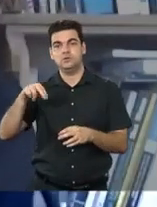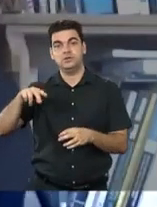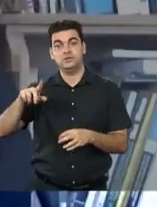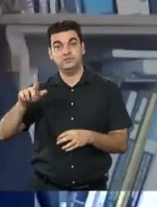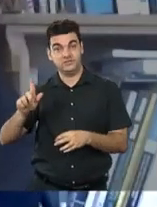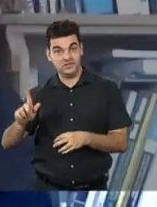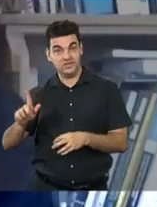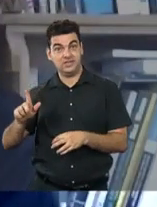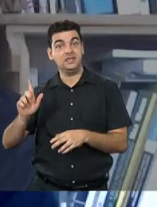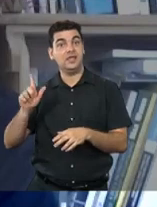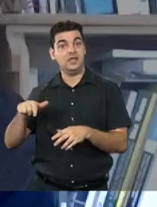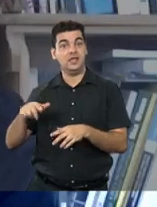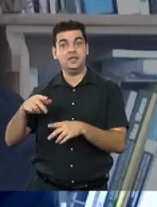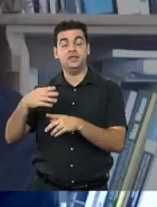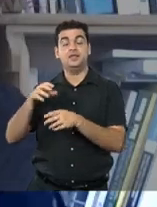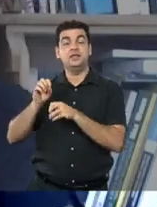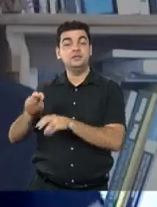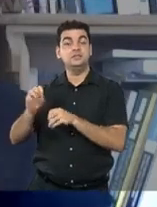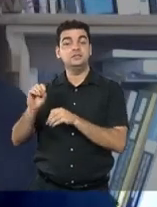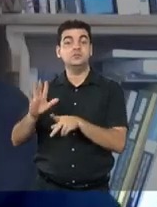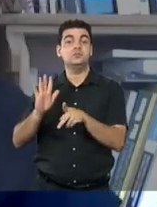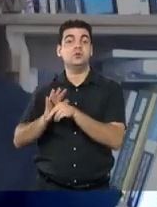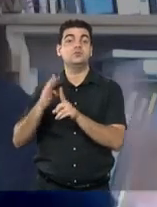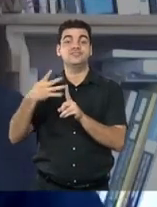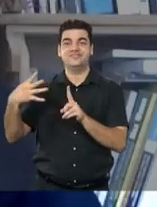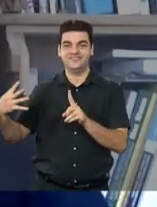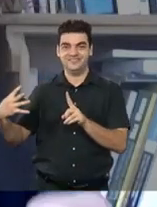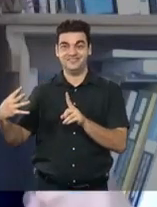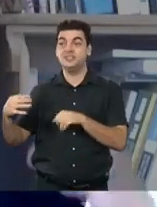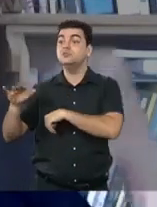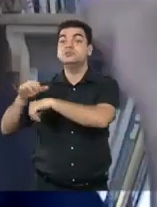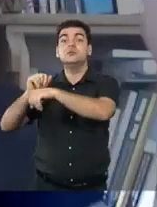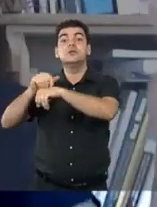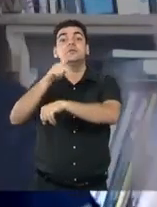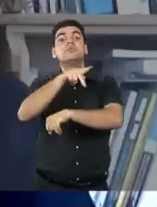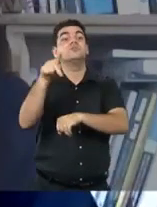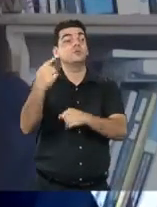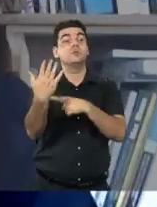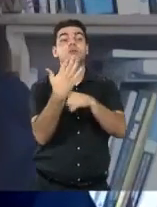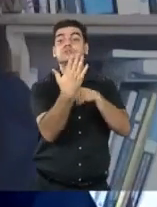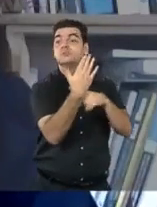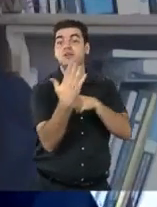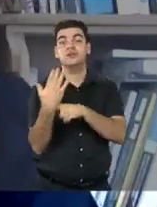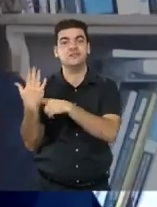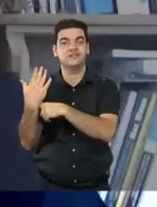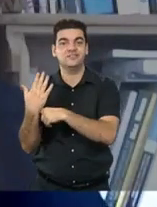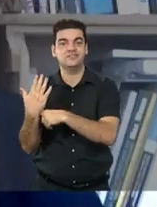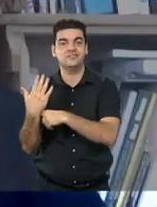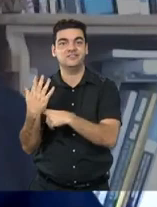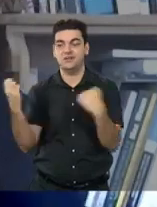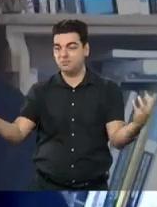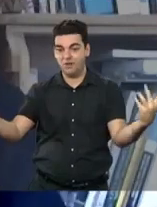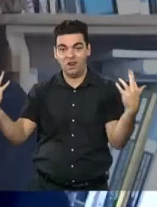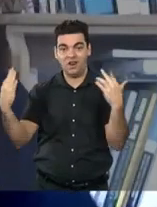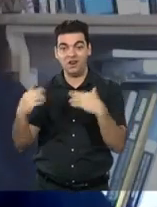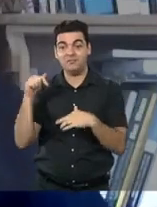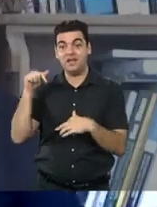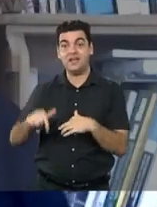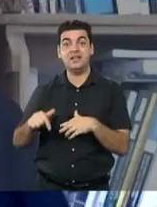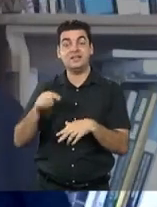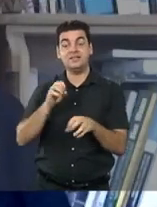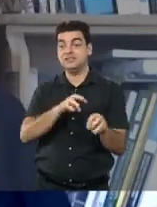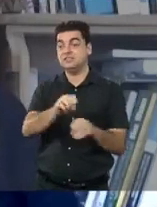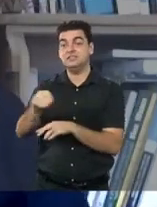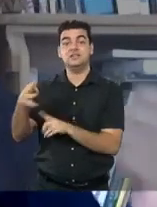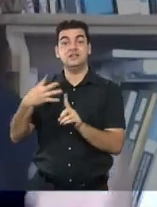educação gratuita para trajetivos prossexuais. E chamei professores para compartilhar os privilégios, para que cada um usasse a formação